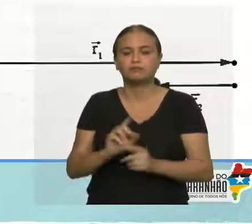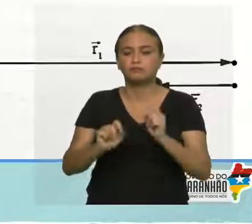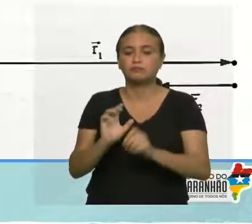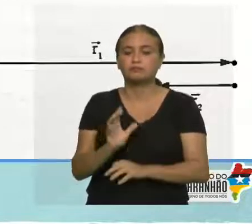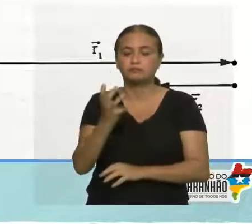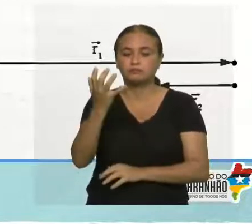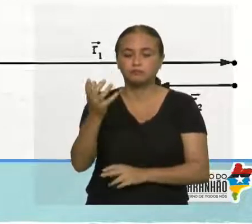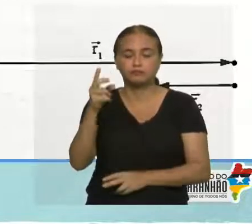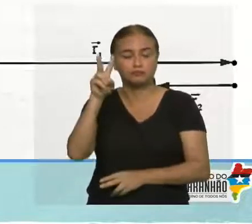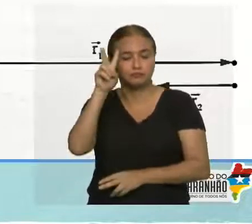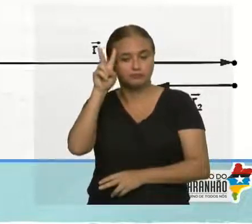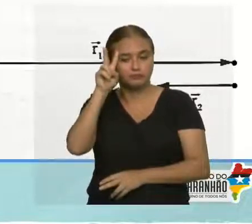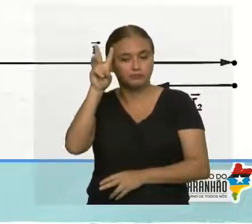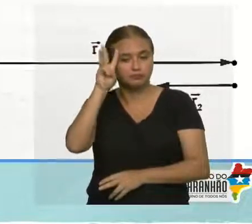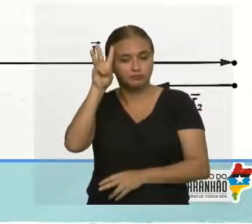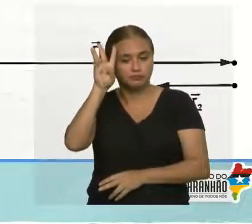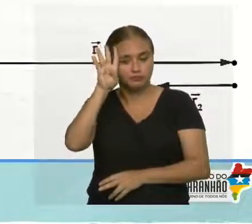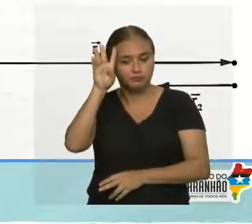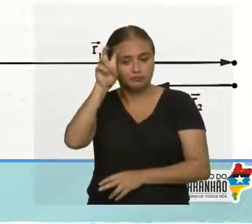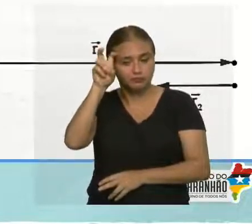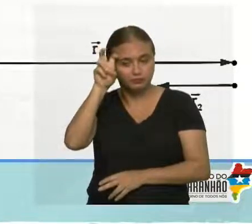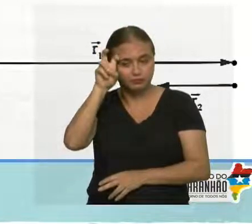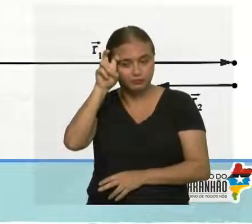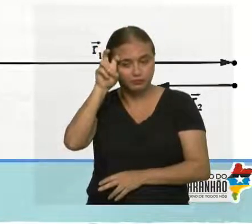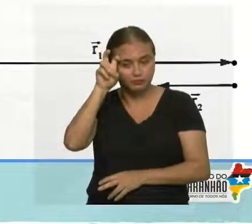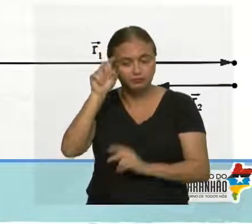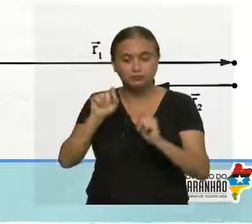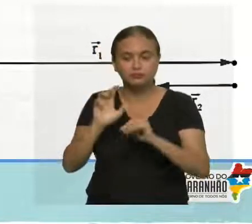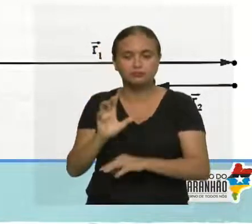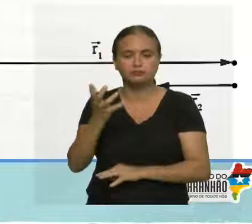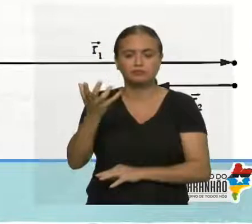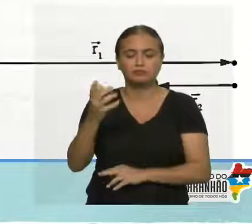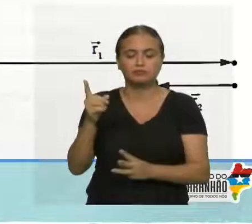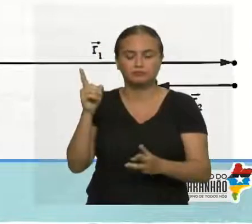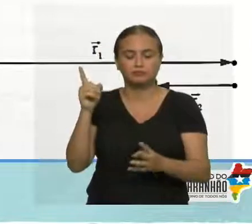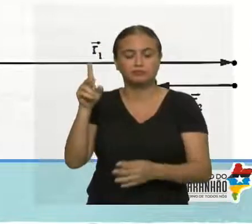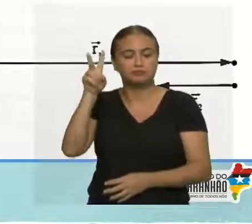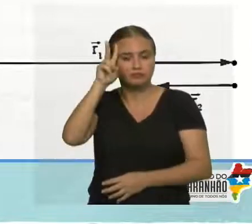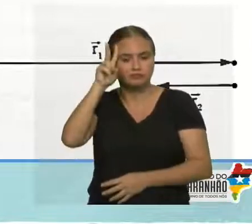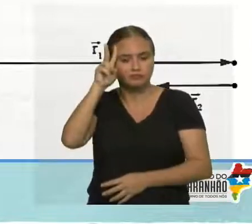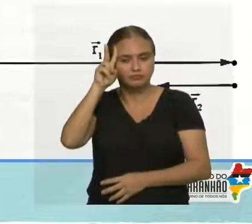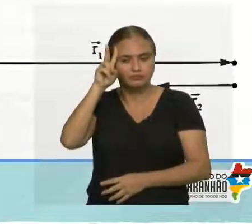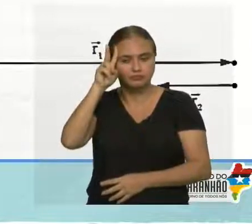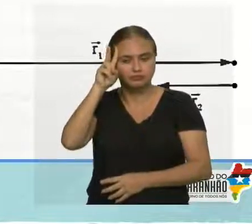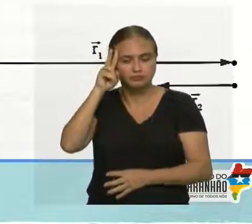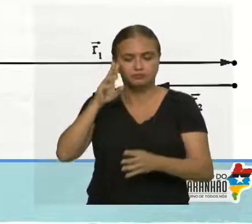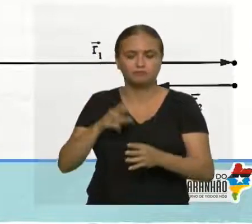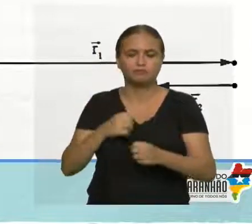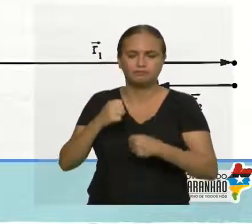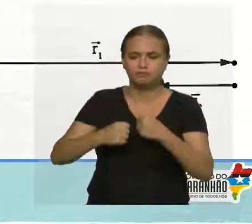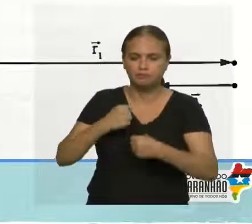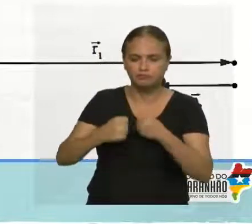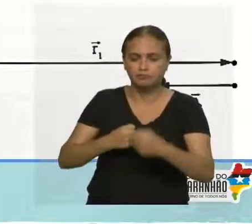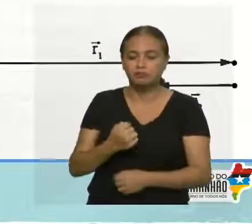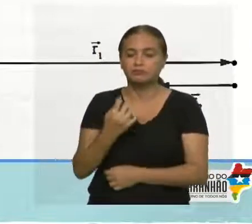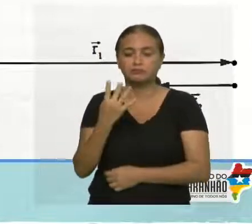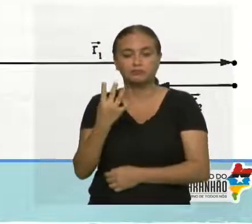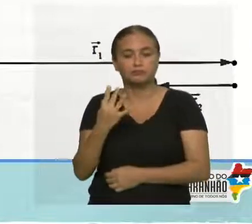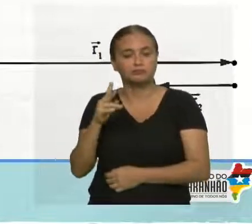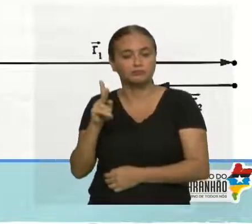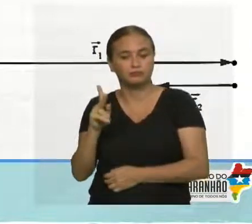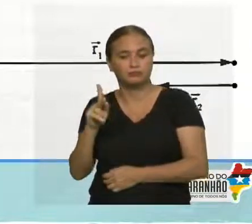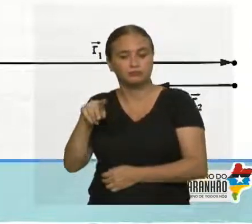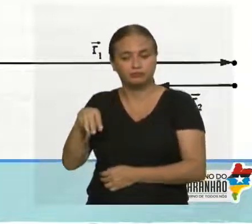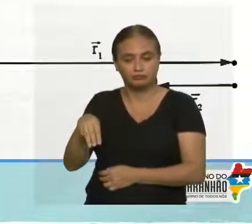acontece? Segunda-feira, terça, quarta e quinta-feira. Começar por segunda-feira, ela vai e percorre 4 quilômetros